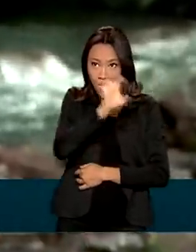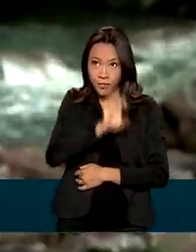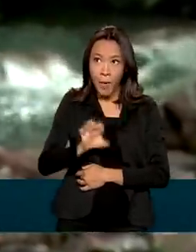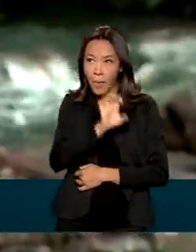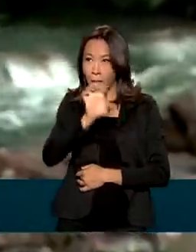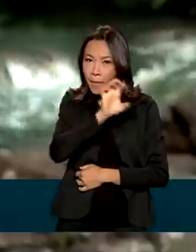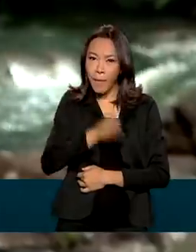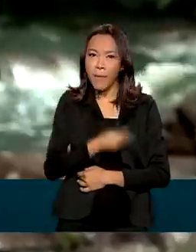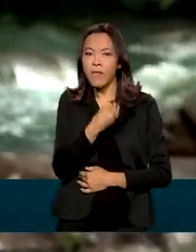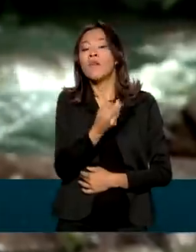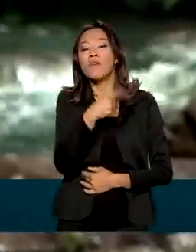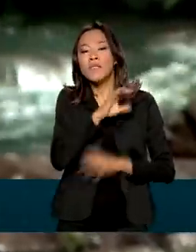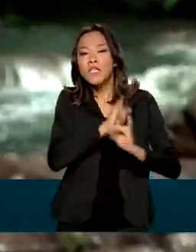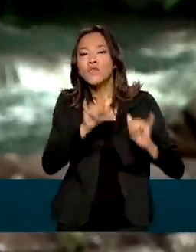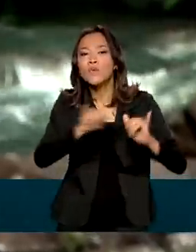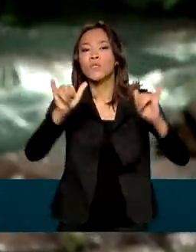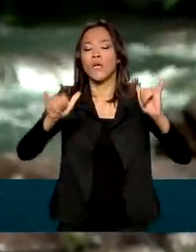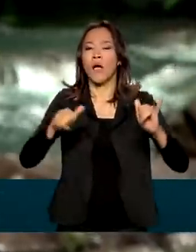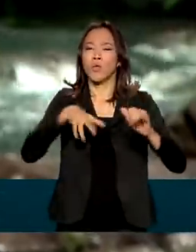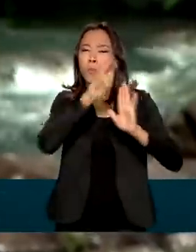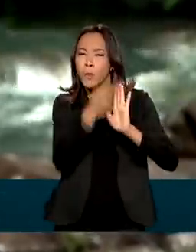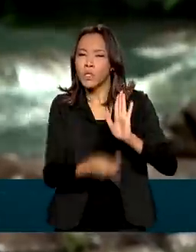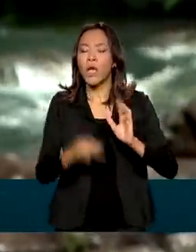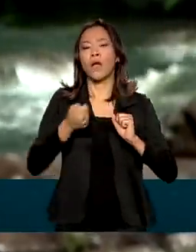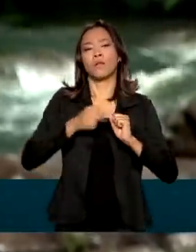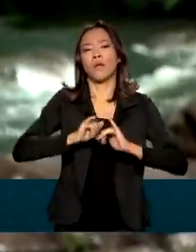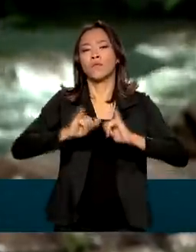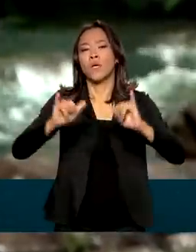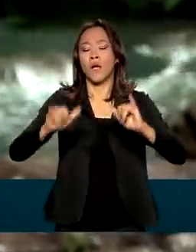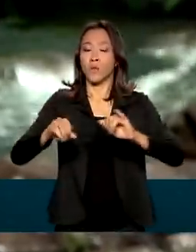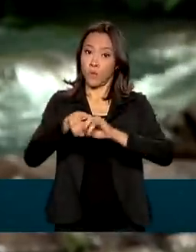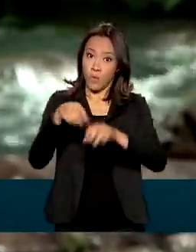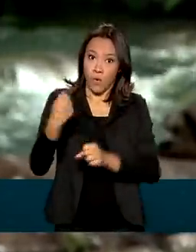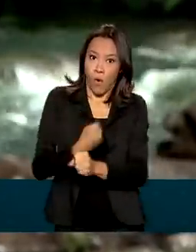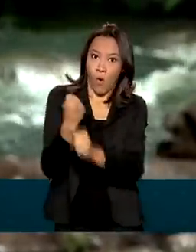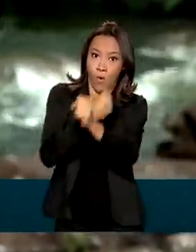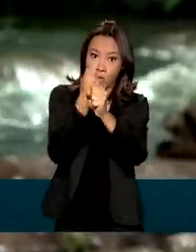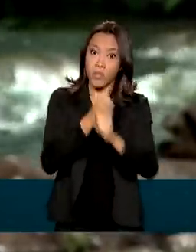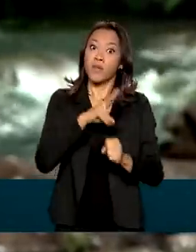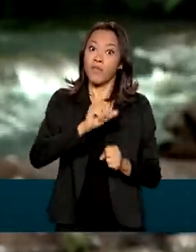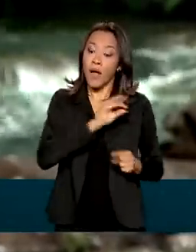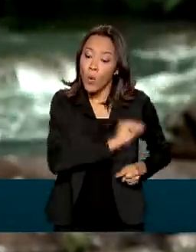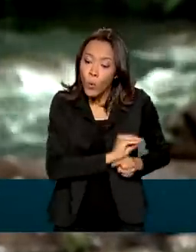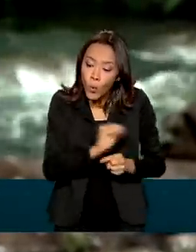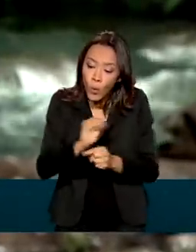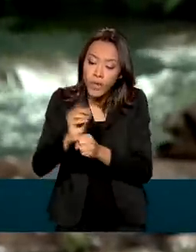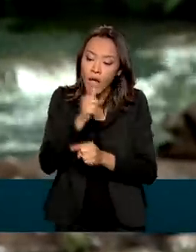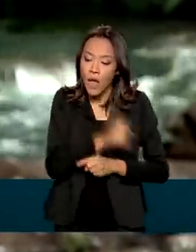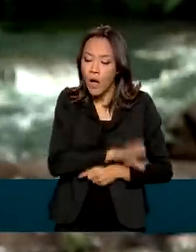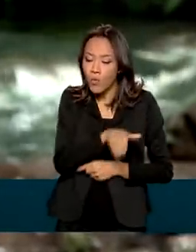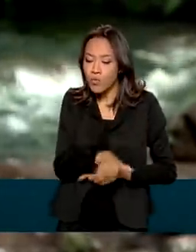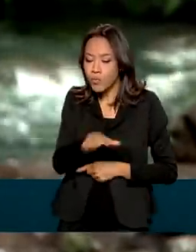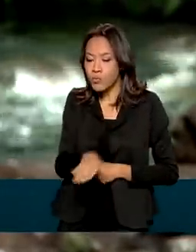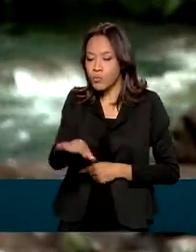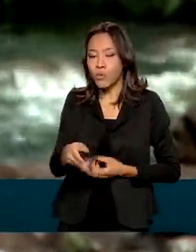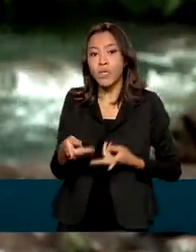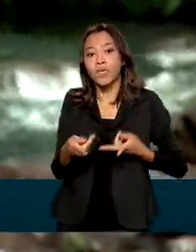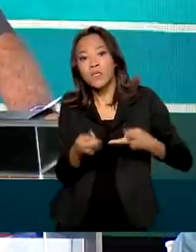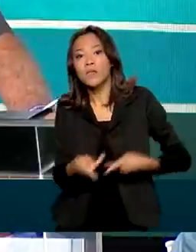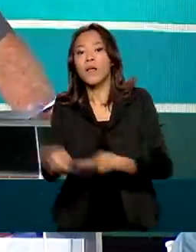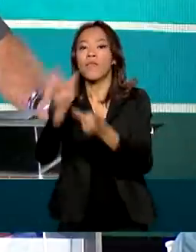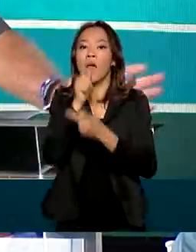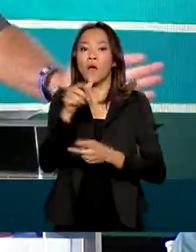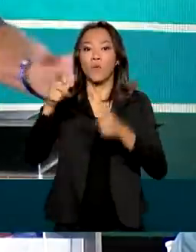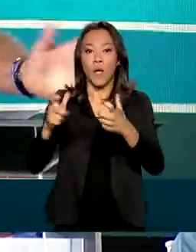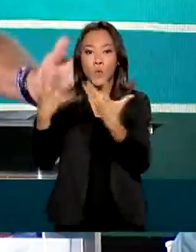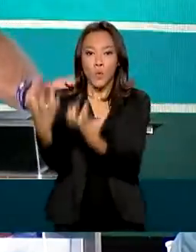iniciadas obras e projetos que vão viabilizar a infraestrutura hídrica necessária para que a água chegue às regiões mais secas.